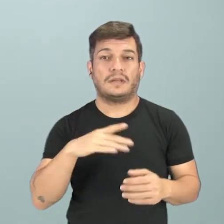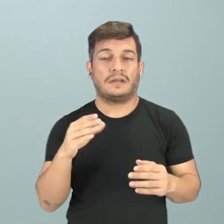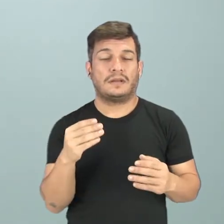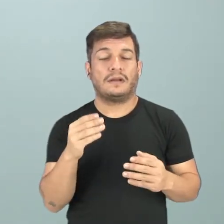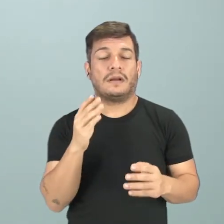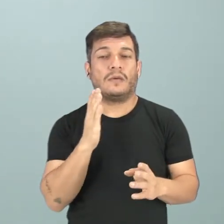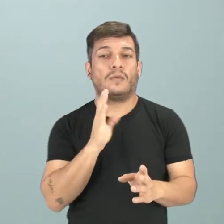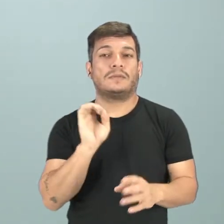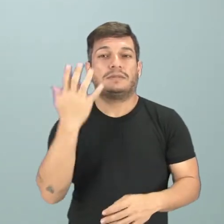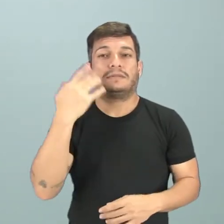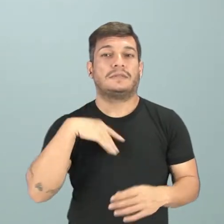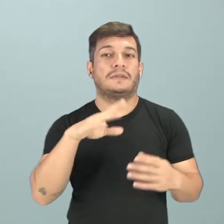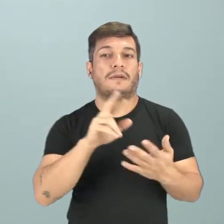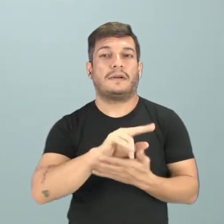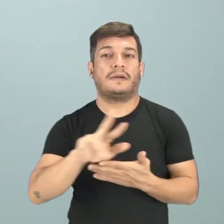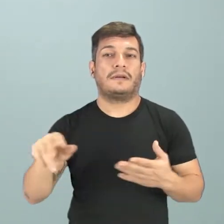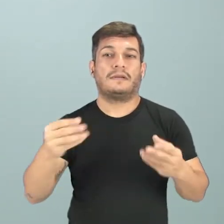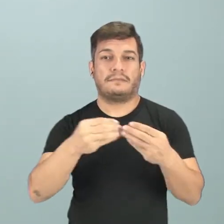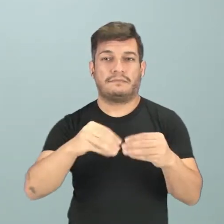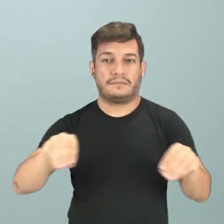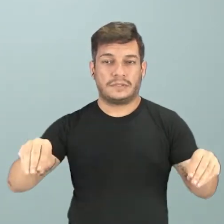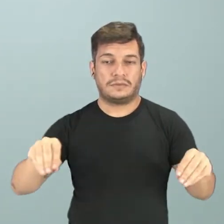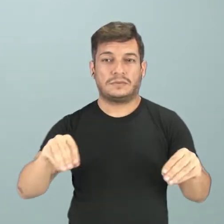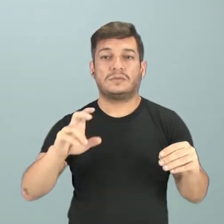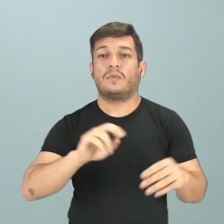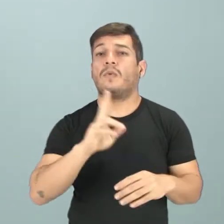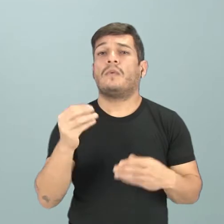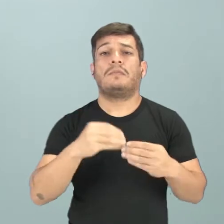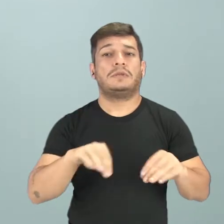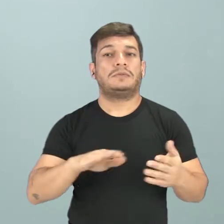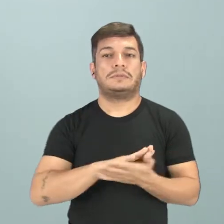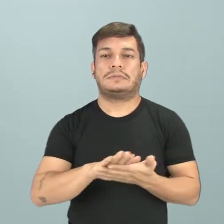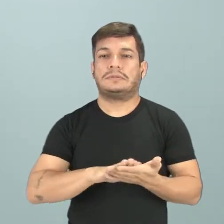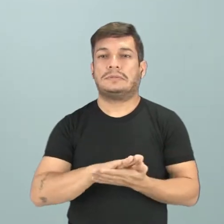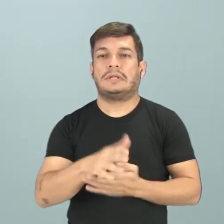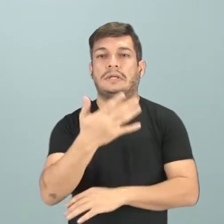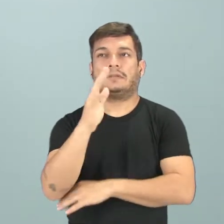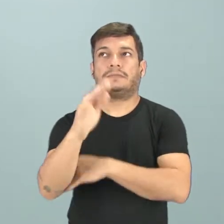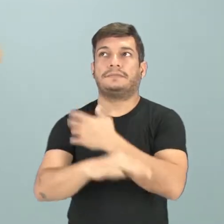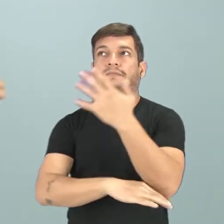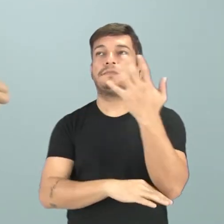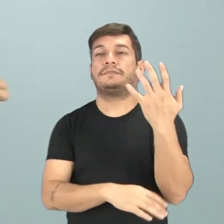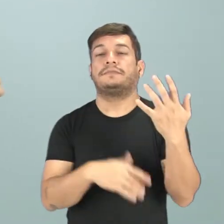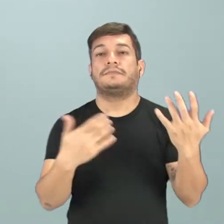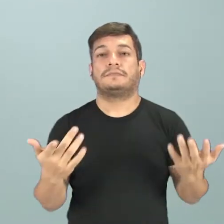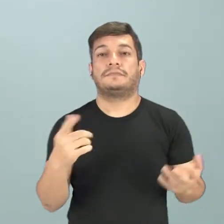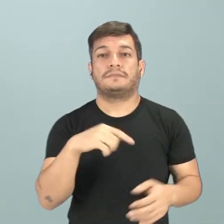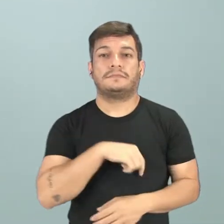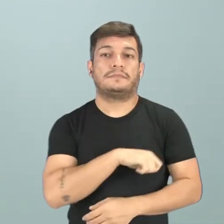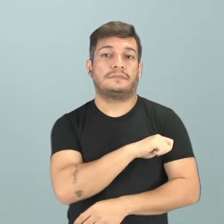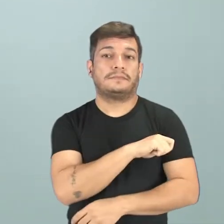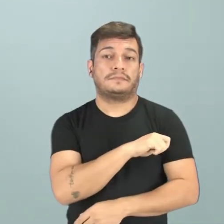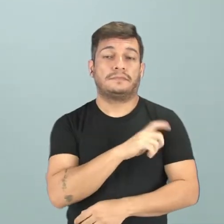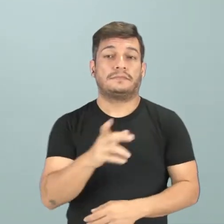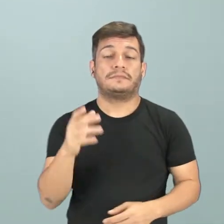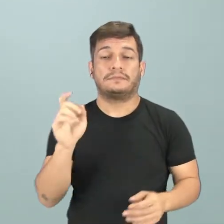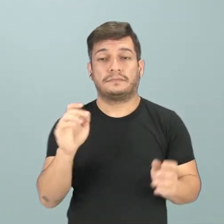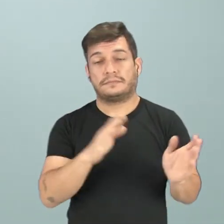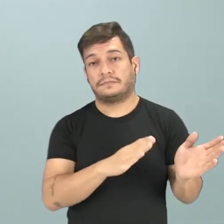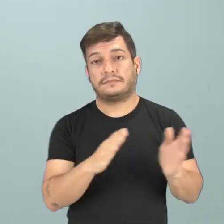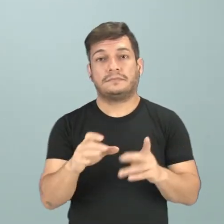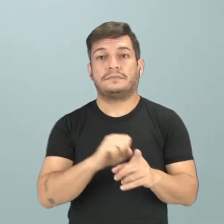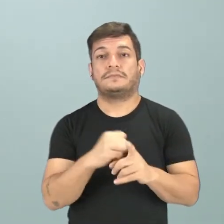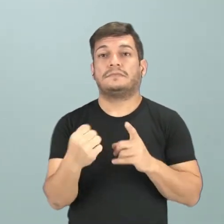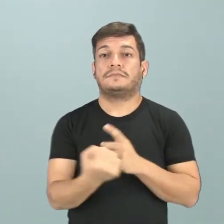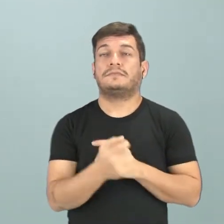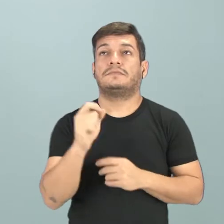prejuízos ou sem causar nenhum prejuízo ao meio ambiente? Caros alunos, à medida em que a